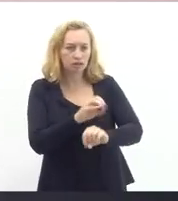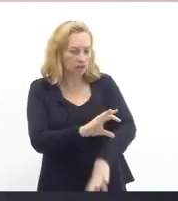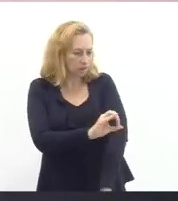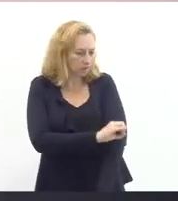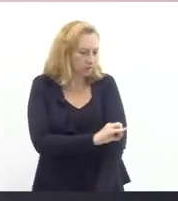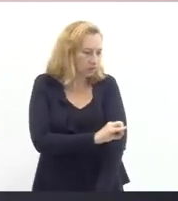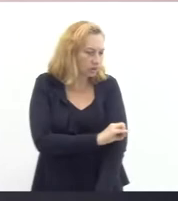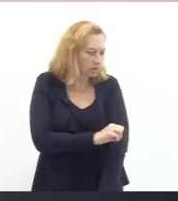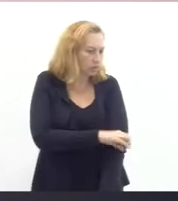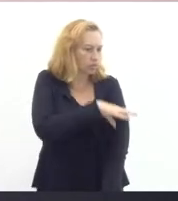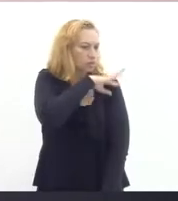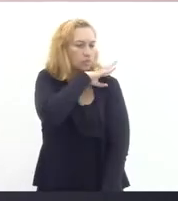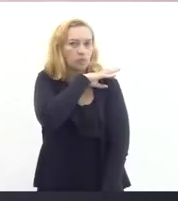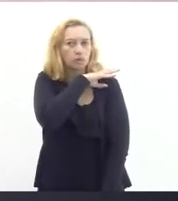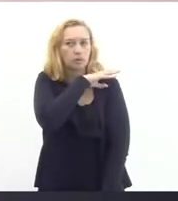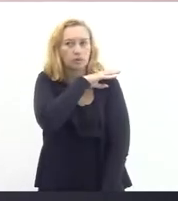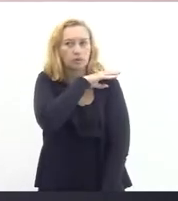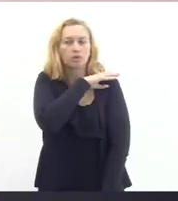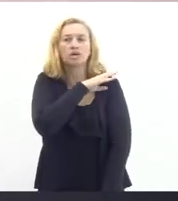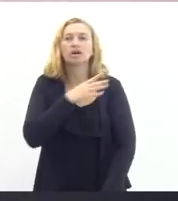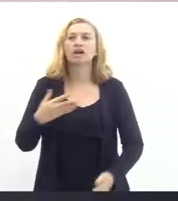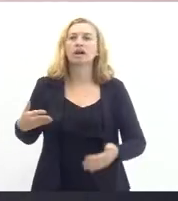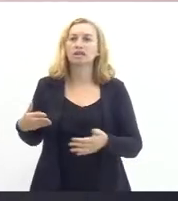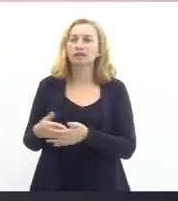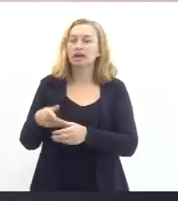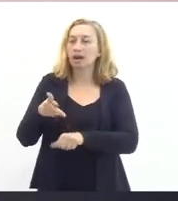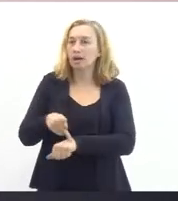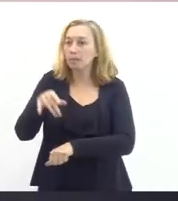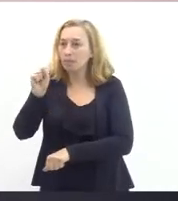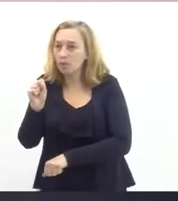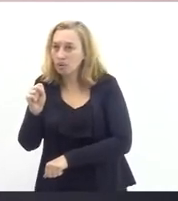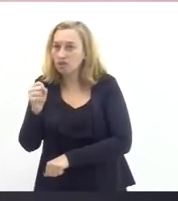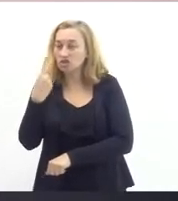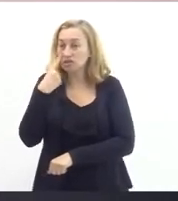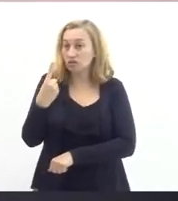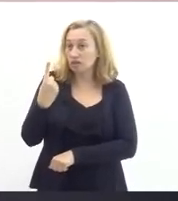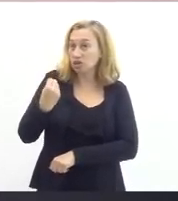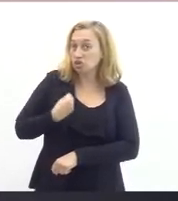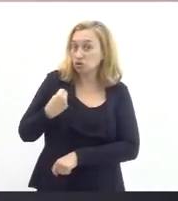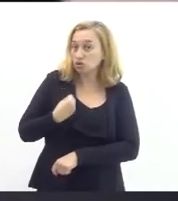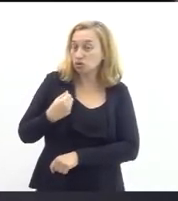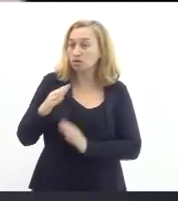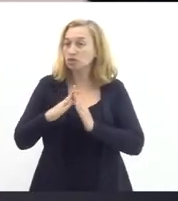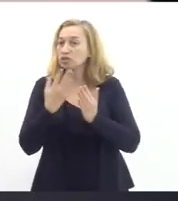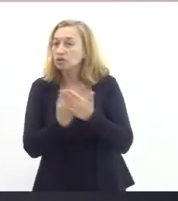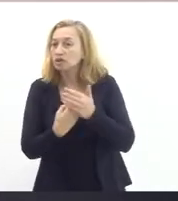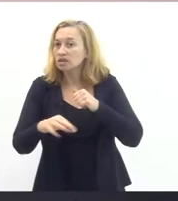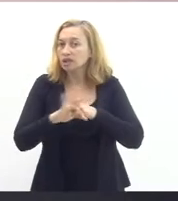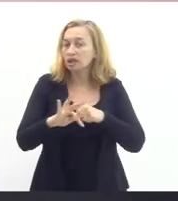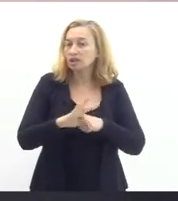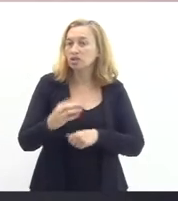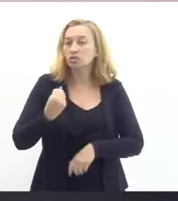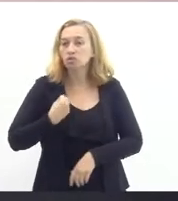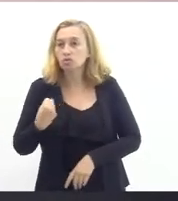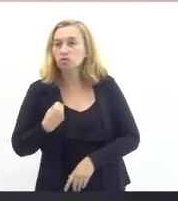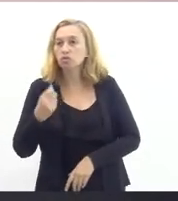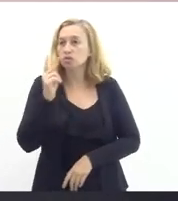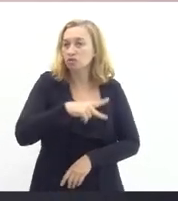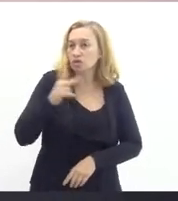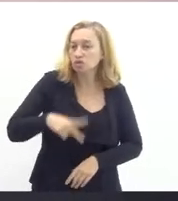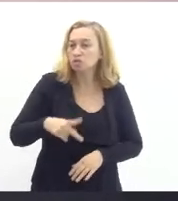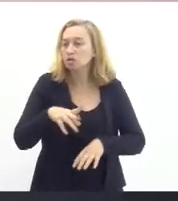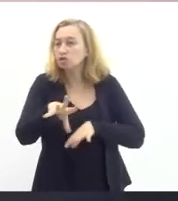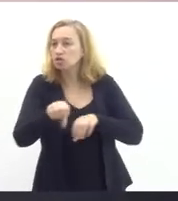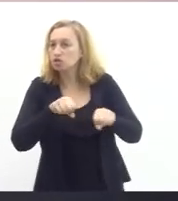até a pós-graduação então quando a gente generaliza a gente fala de números da faetec número de professores de concursados de